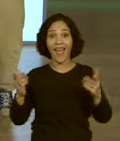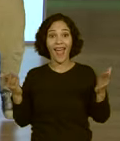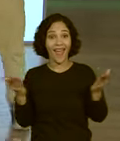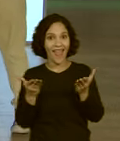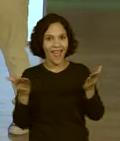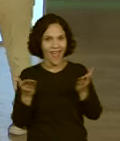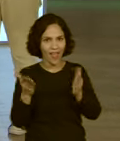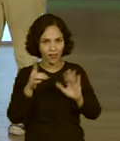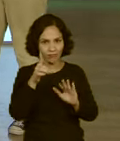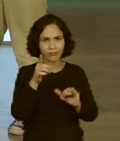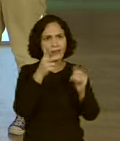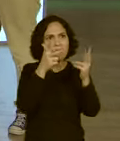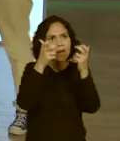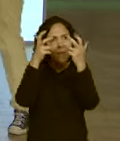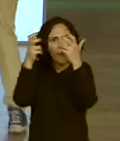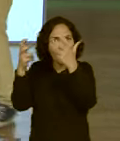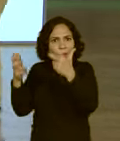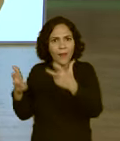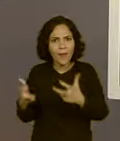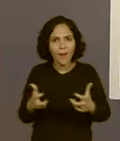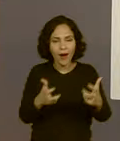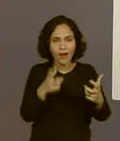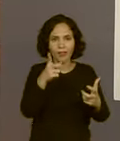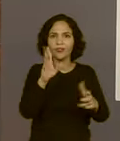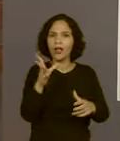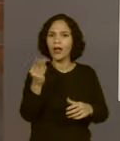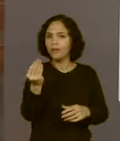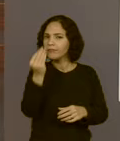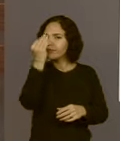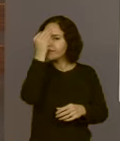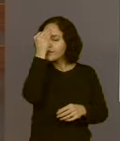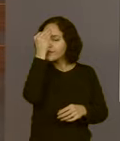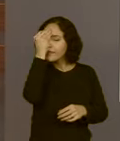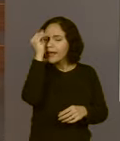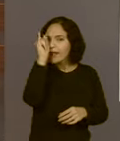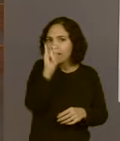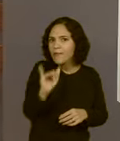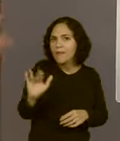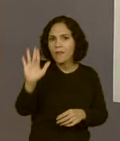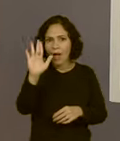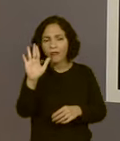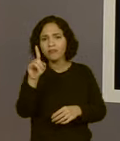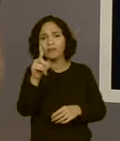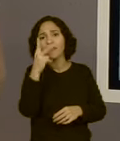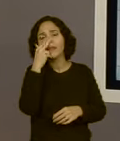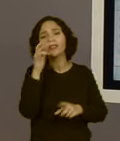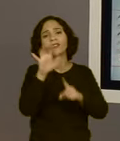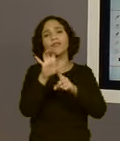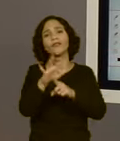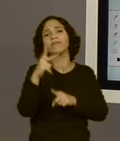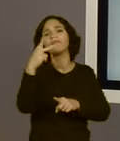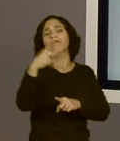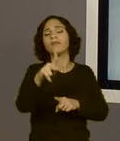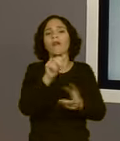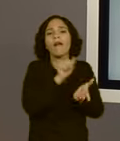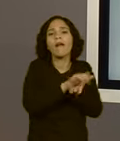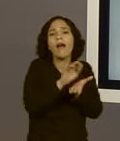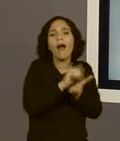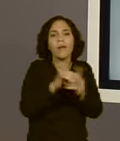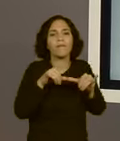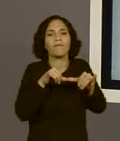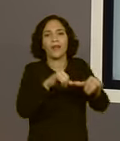agora, se você observou bem, você deve ter guardado algumas imagens que impactam suas despesas de gastos de